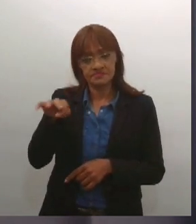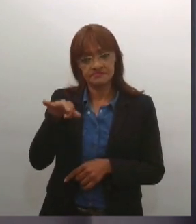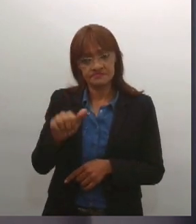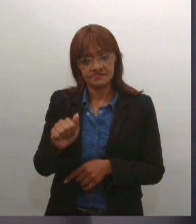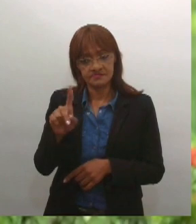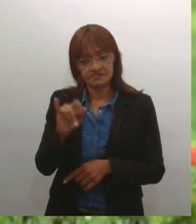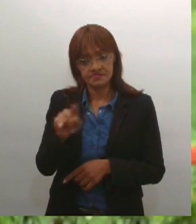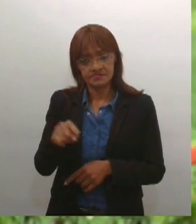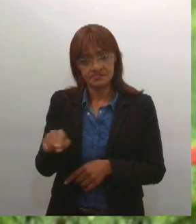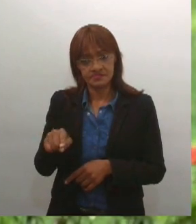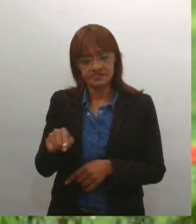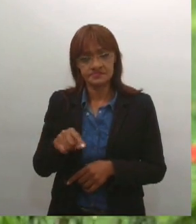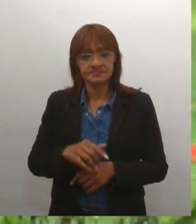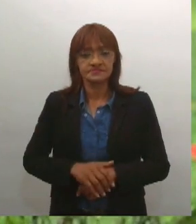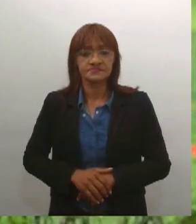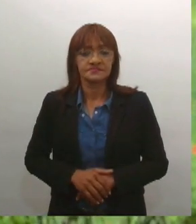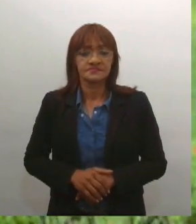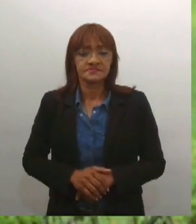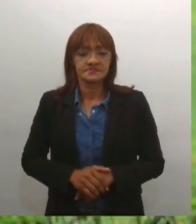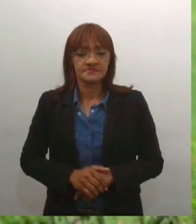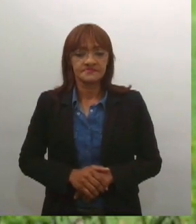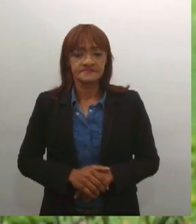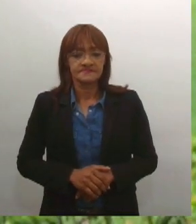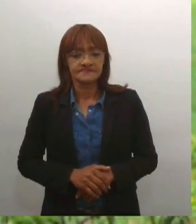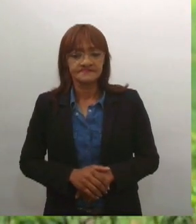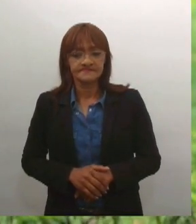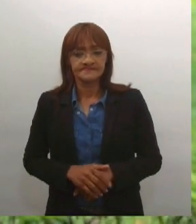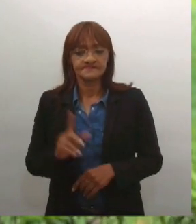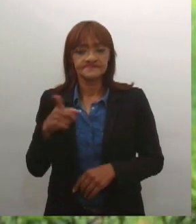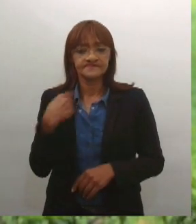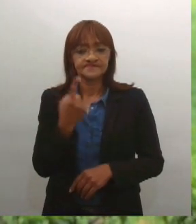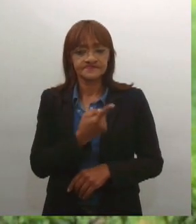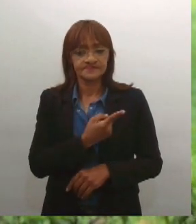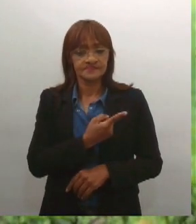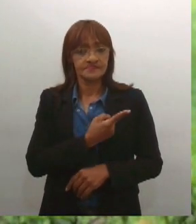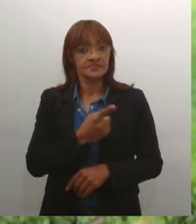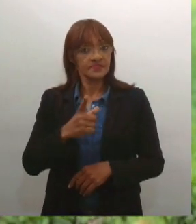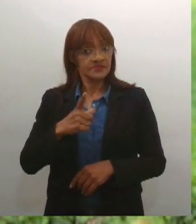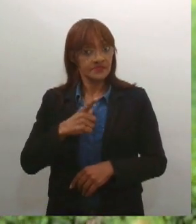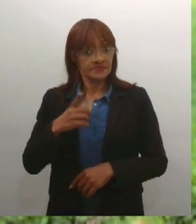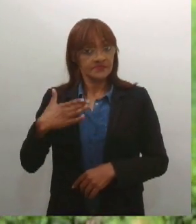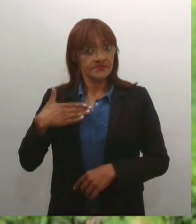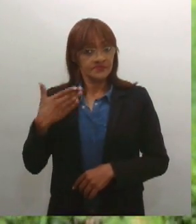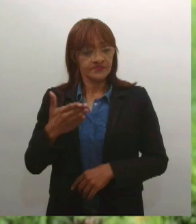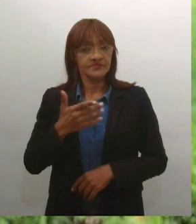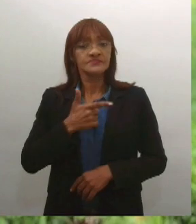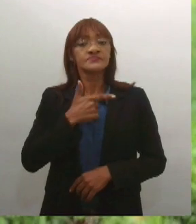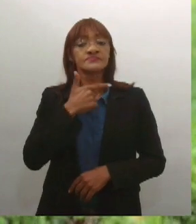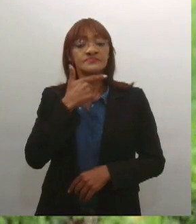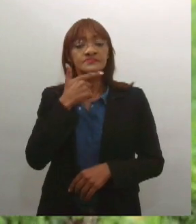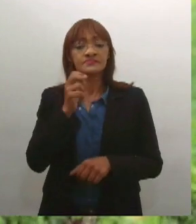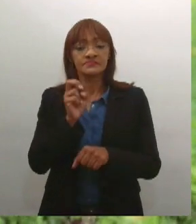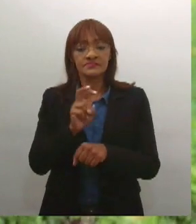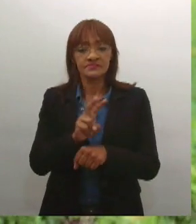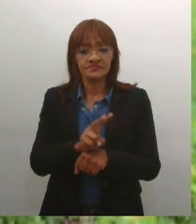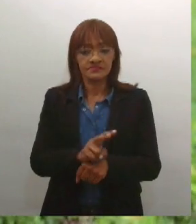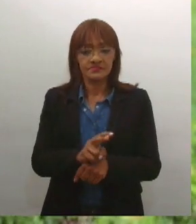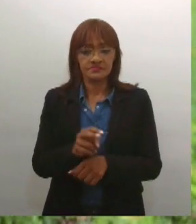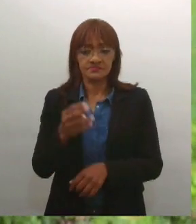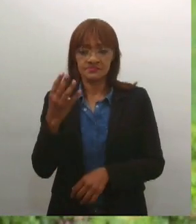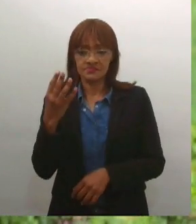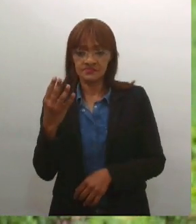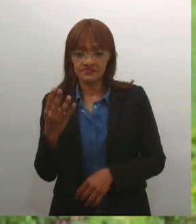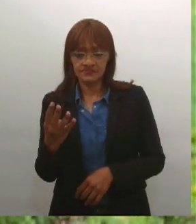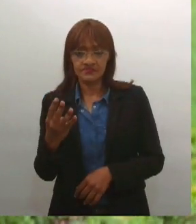Márcia. Estamos com novidades em vagas de emprego. São quatro vagas para assistente